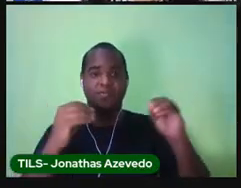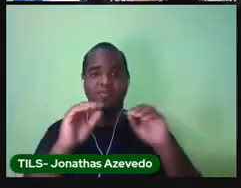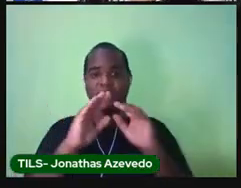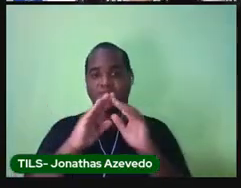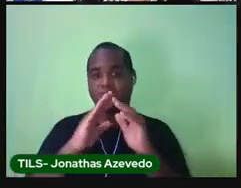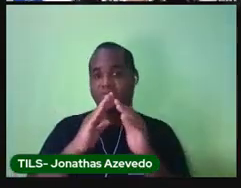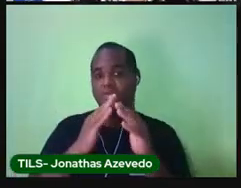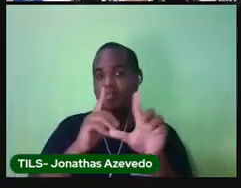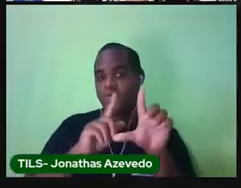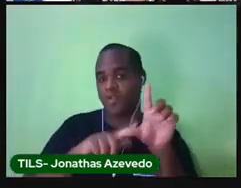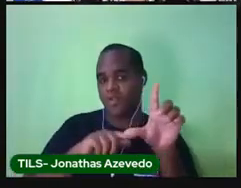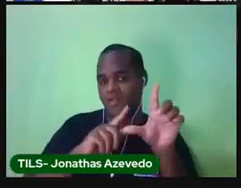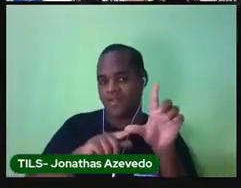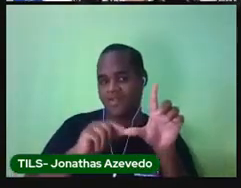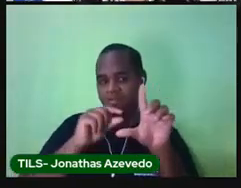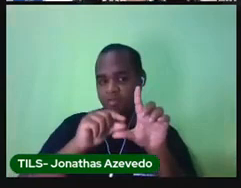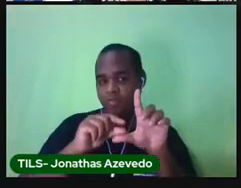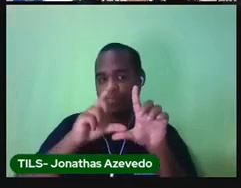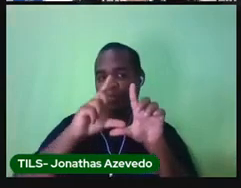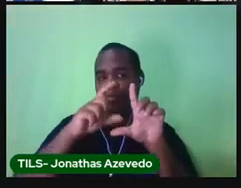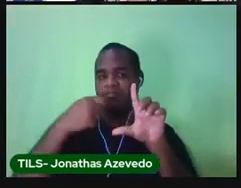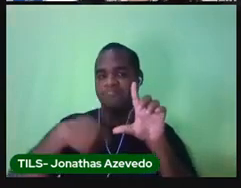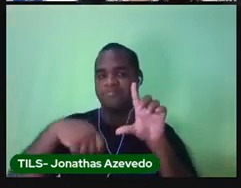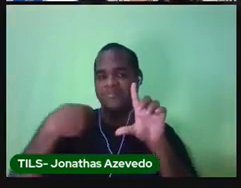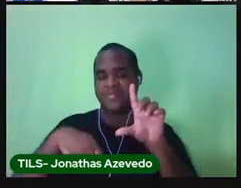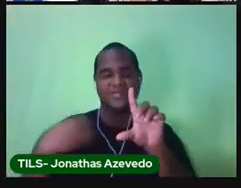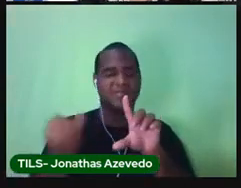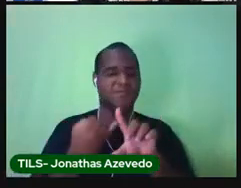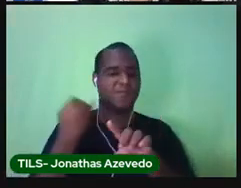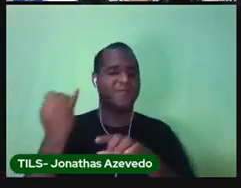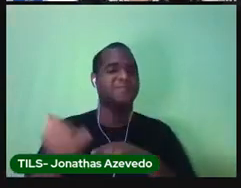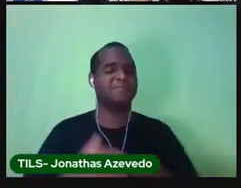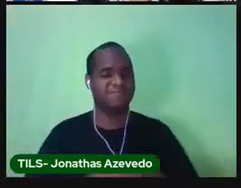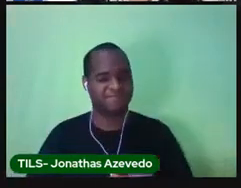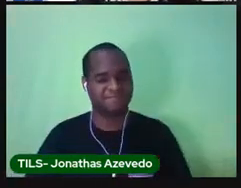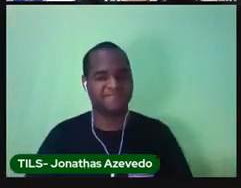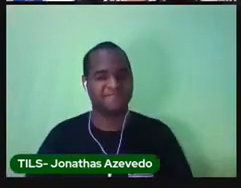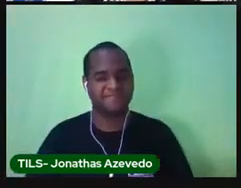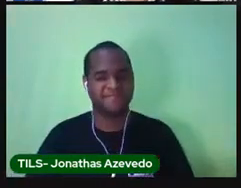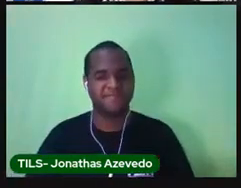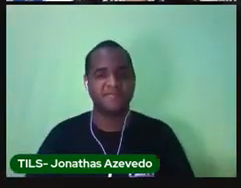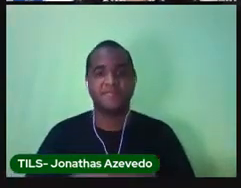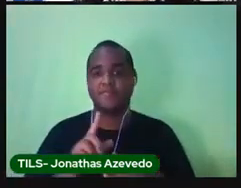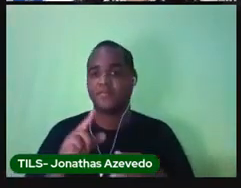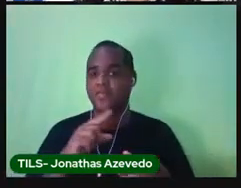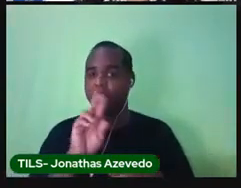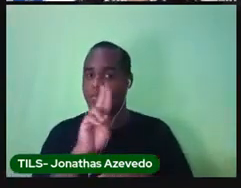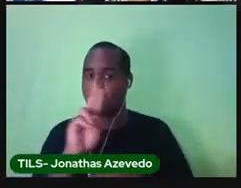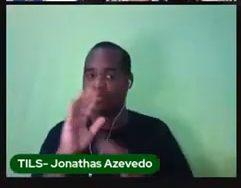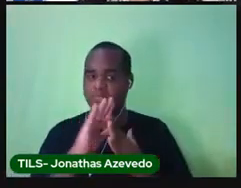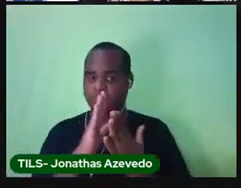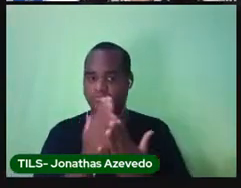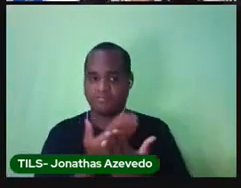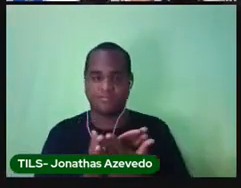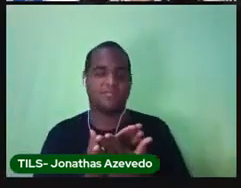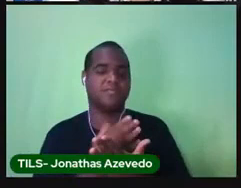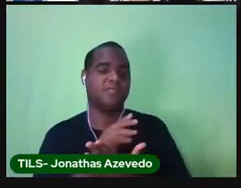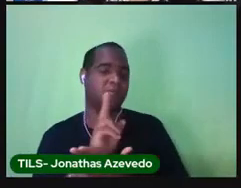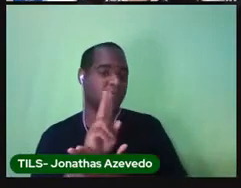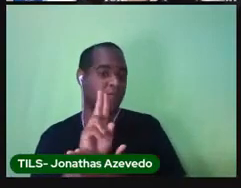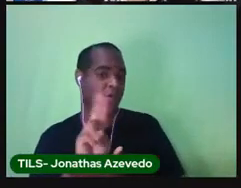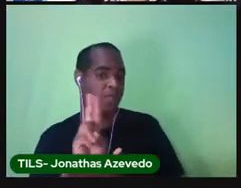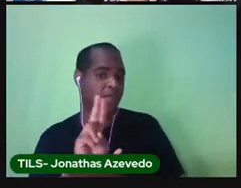Nomes próprios e início de frase sempre com letra maiúscula. Preencha o nome da sua escola, o seu